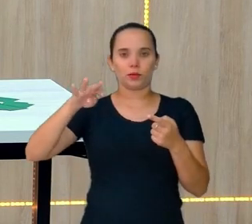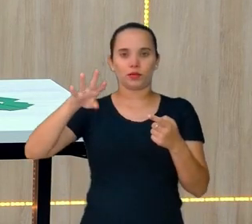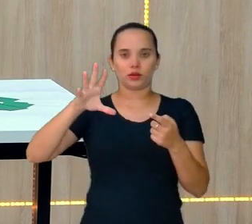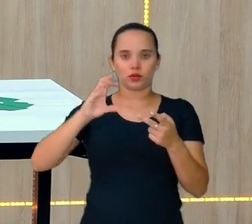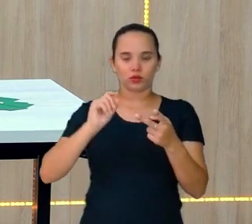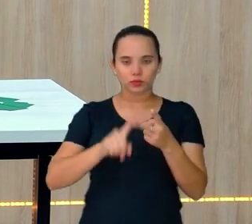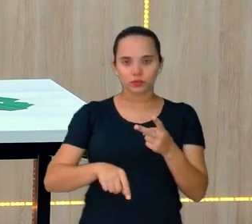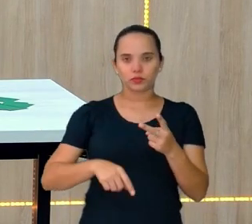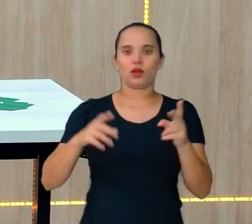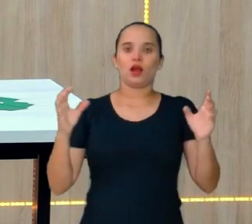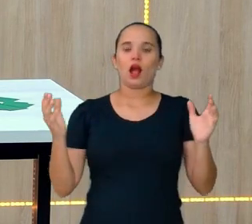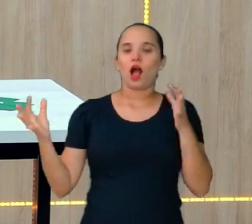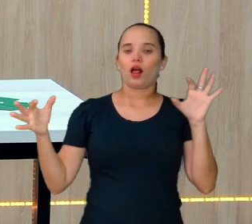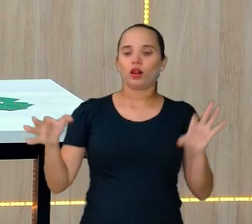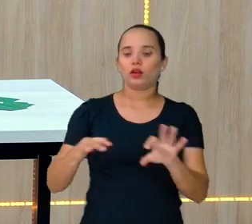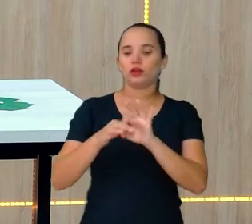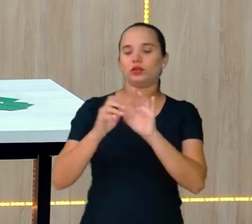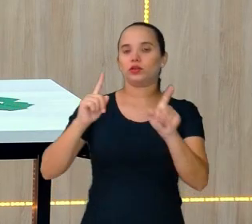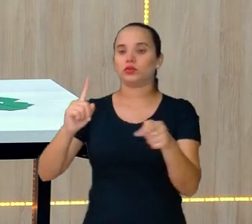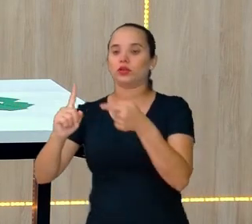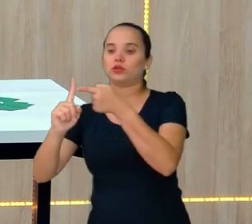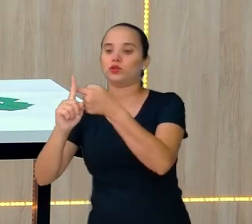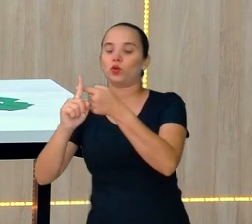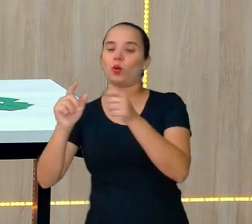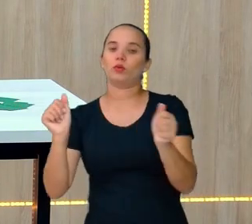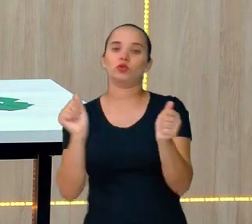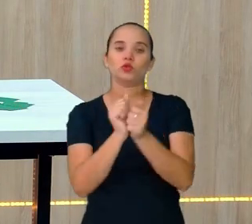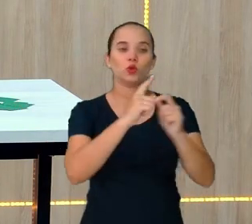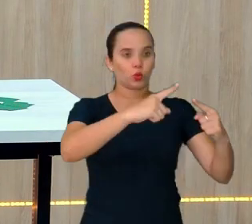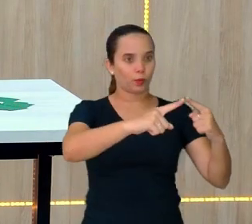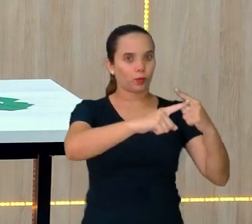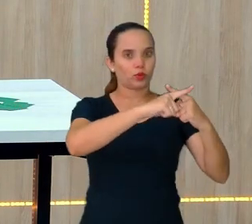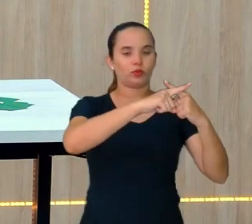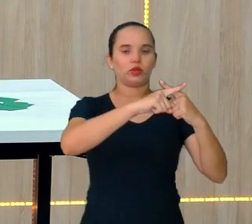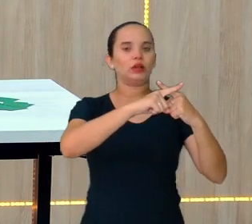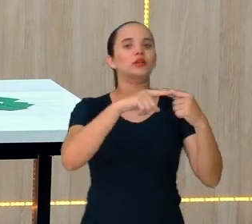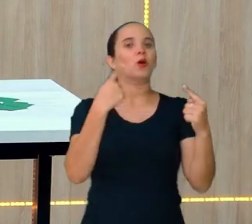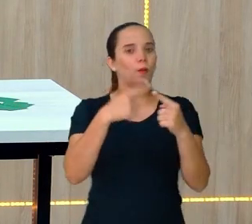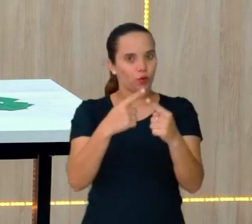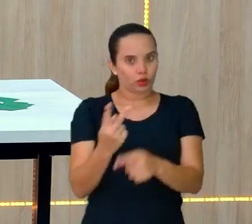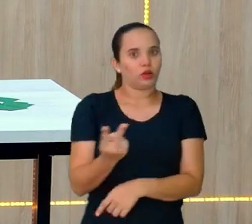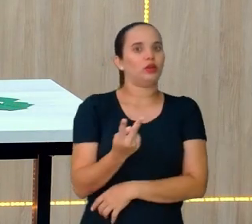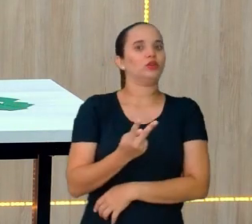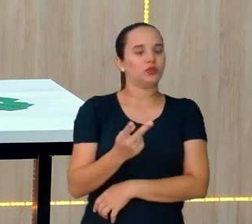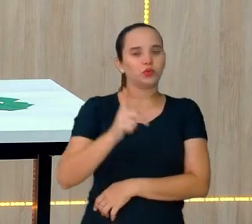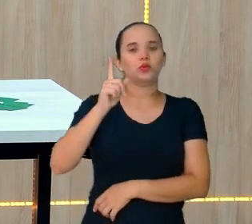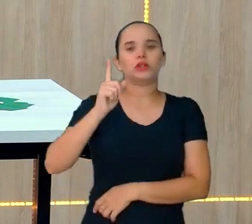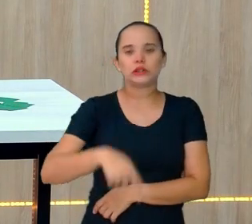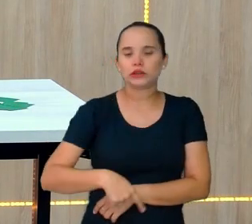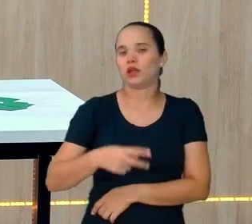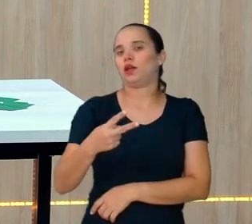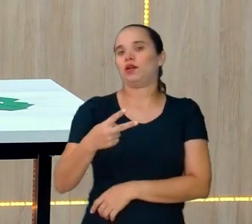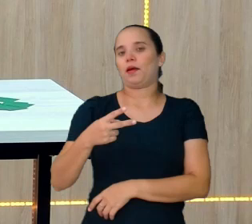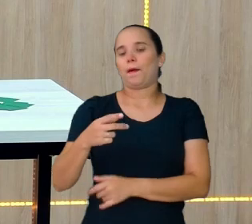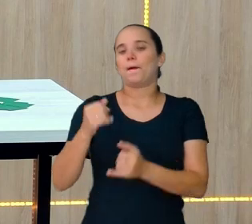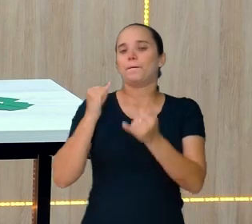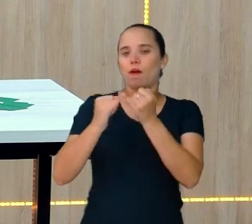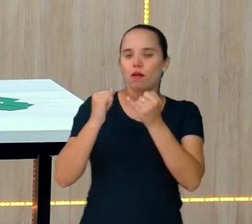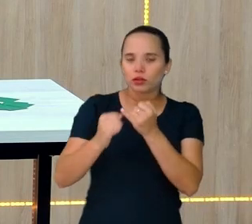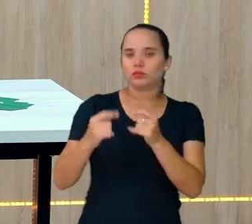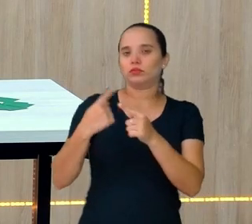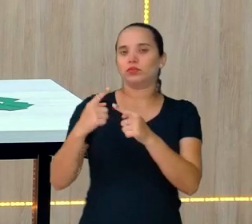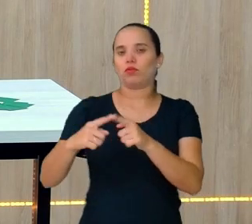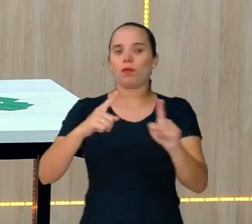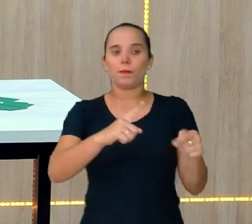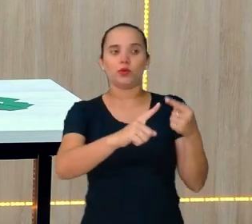associação da soma com a multiplicação. ligação que tem, né? Que a multiplicação são somas consecutivas de